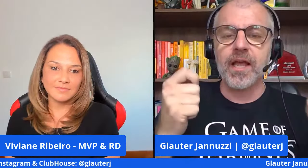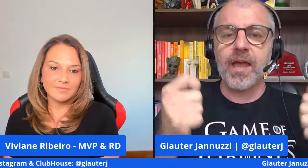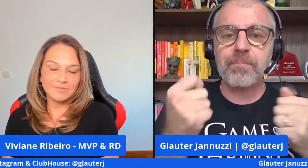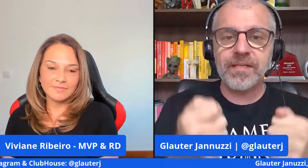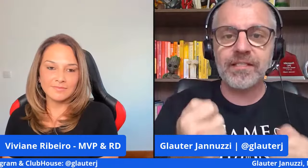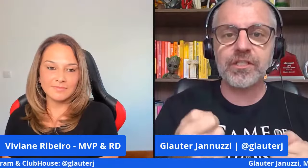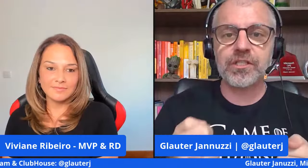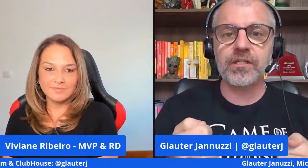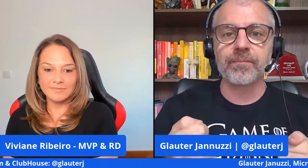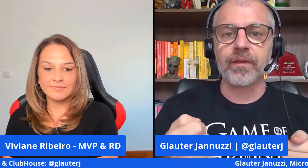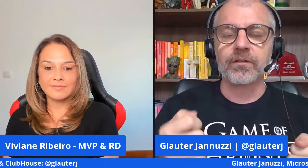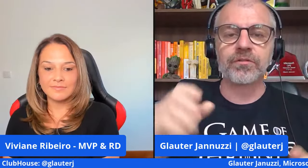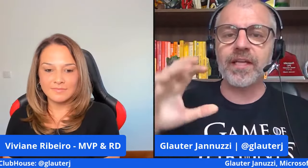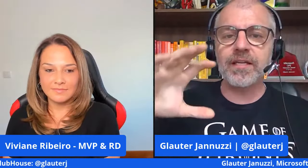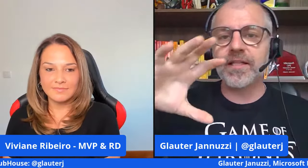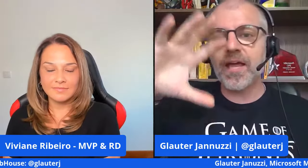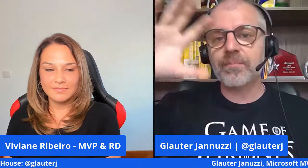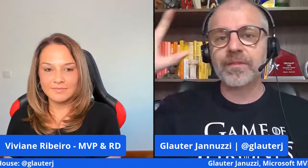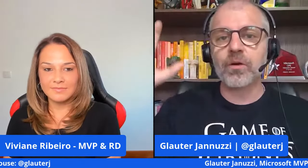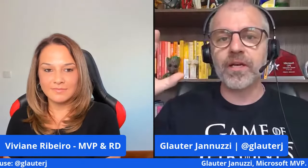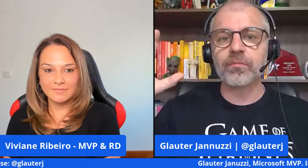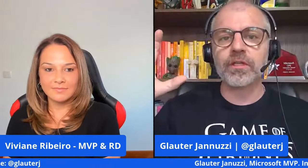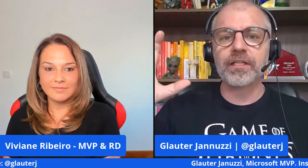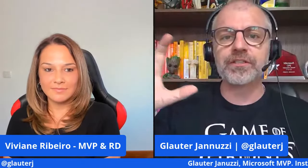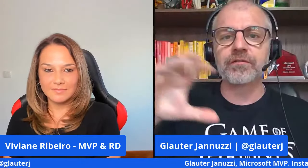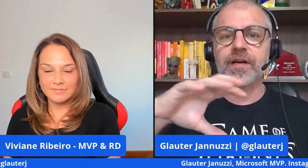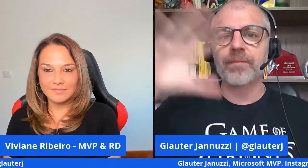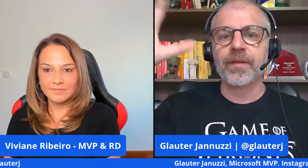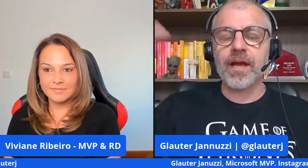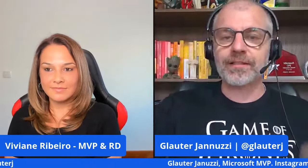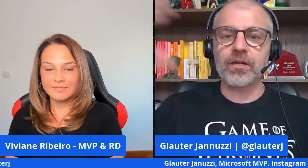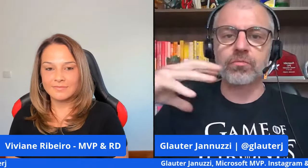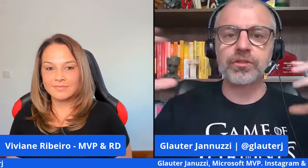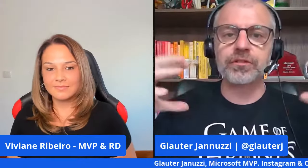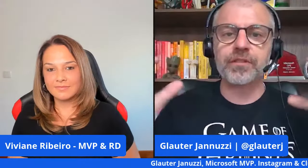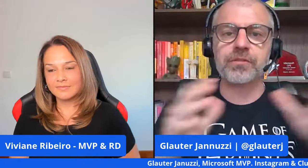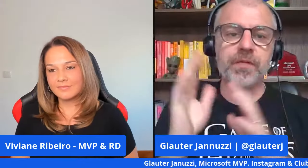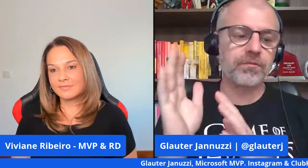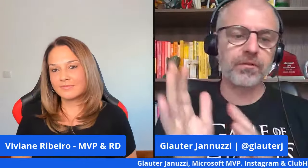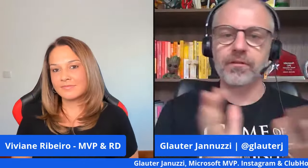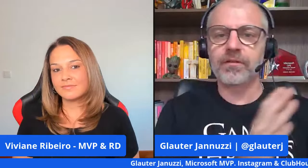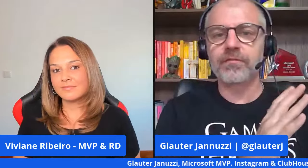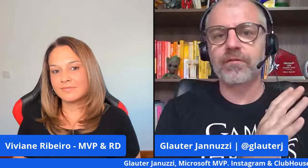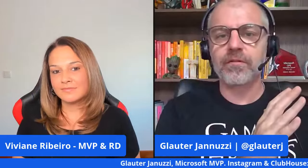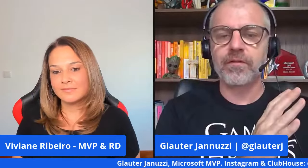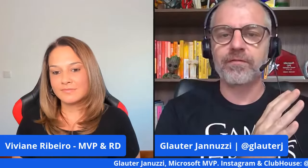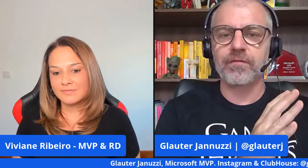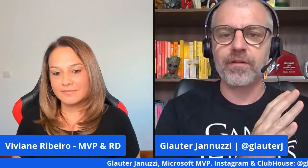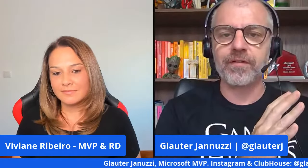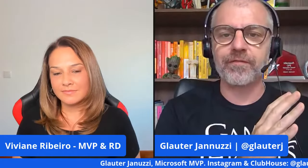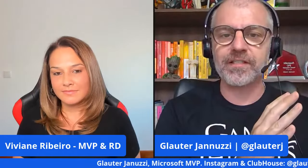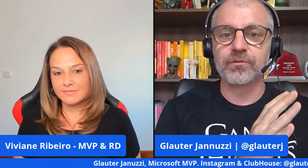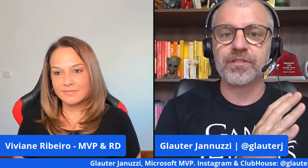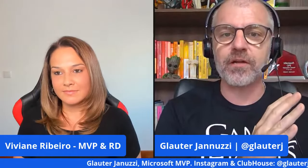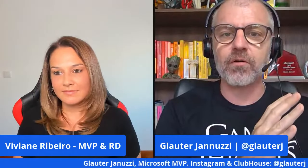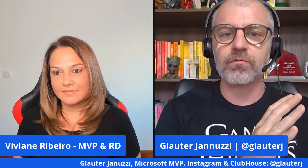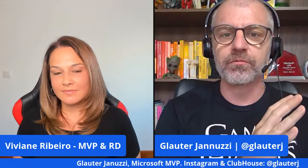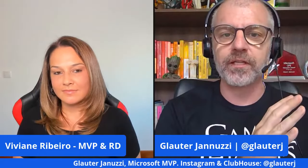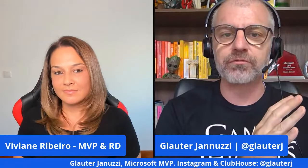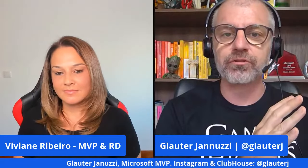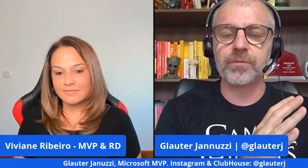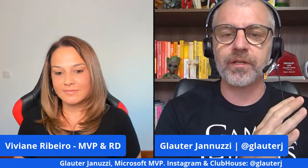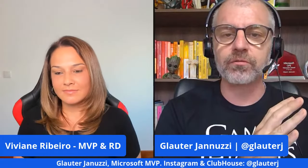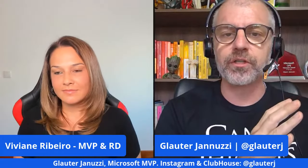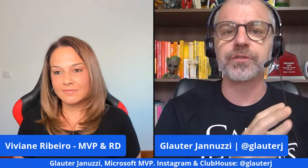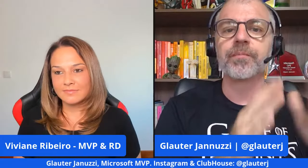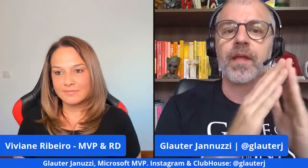aqui mas é persistir não tem ideia tão mirabolante que vai atrair um monte de investimento e vai fazer do zero a